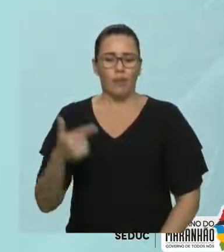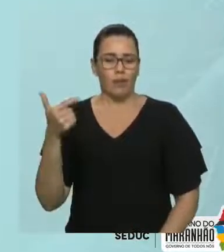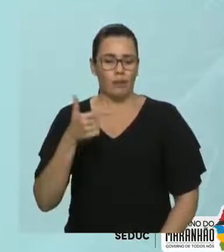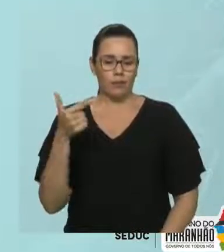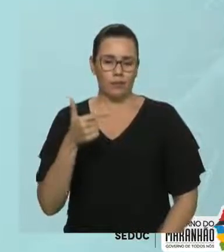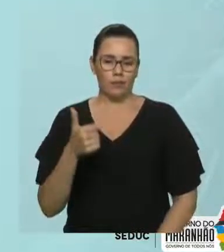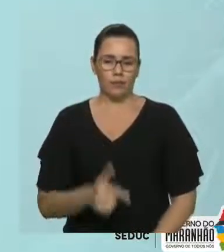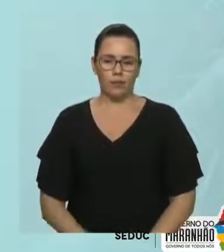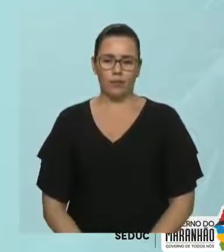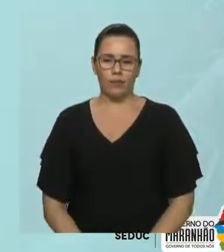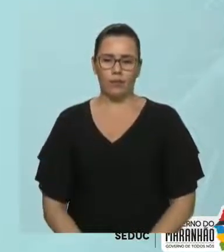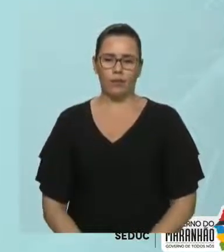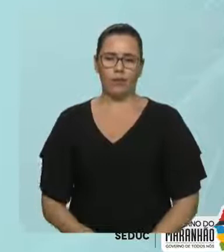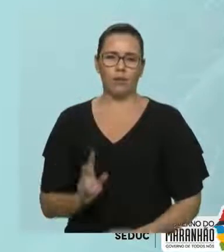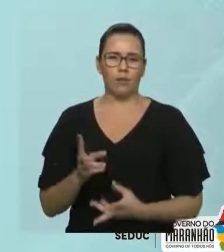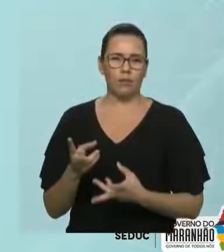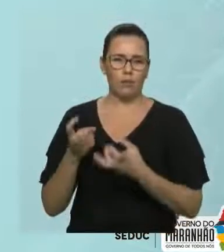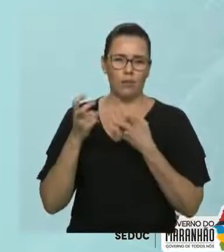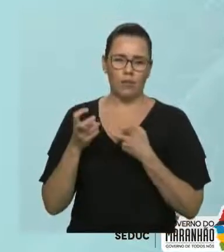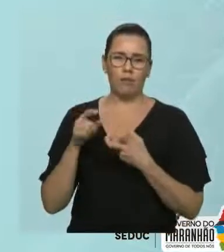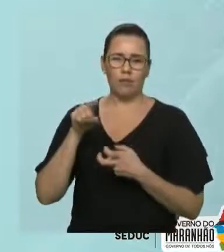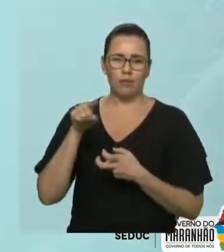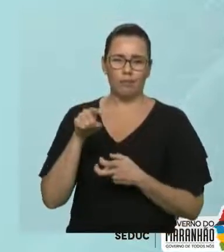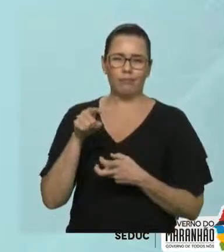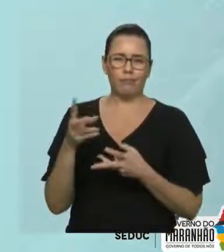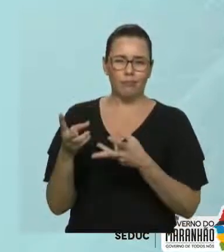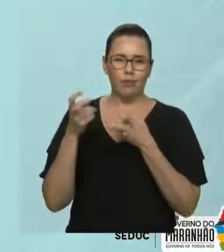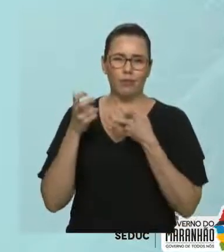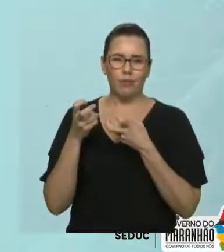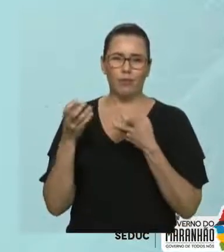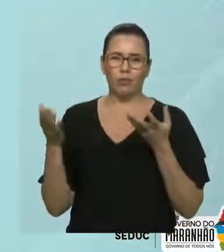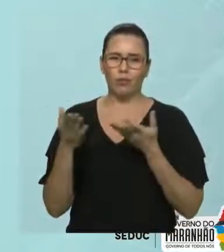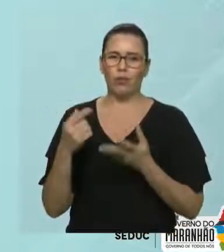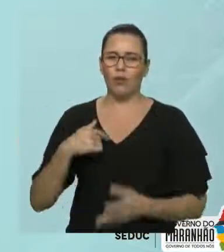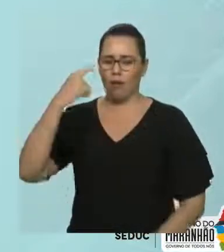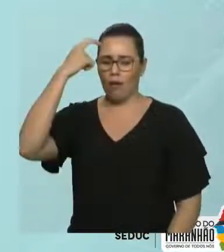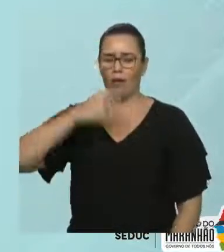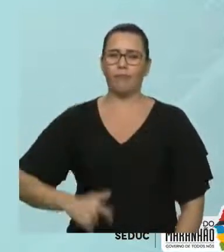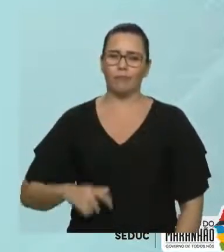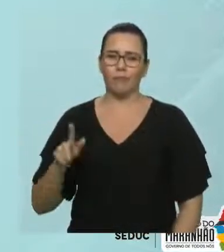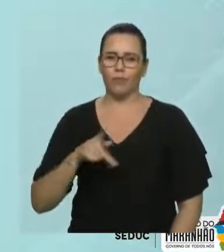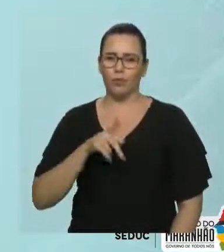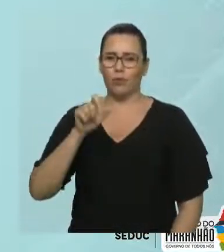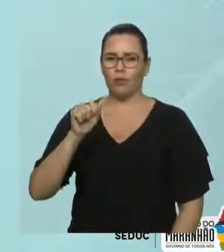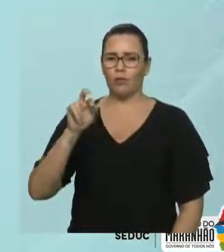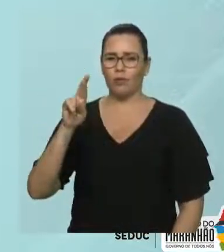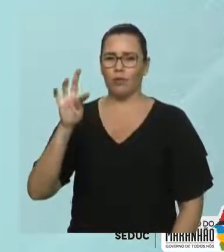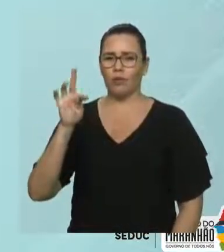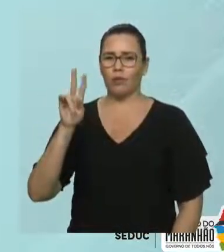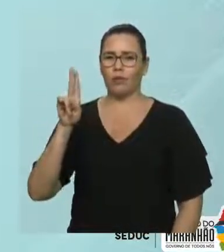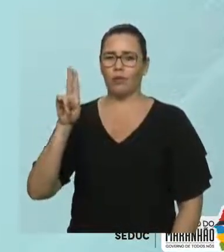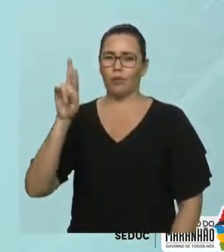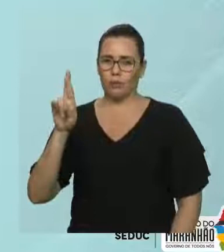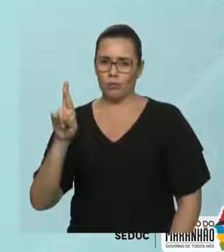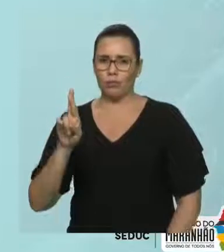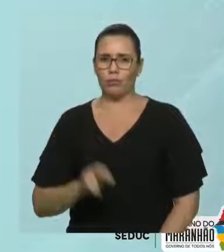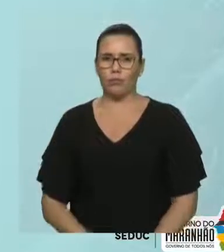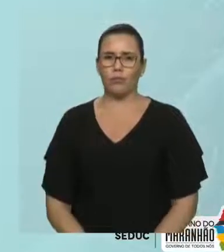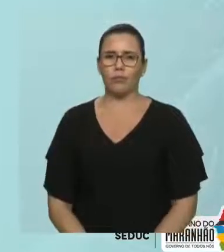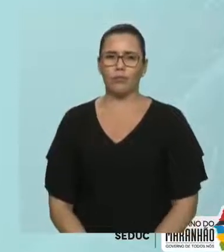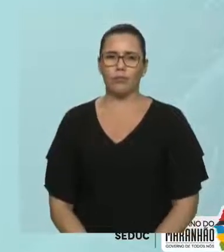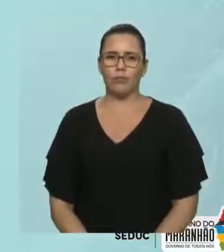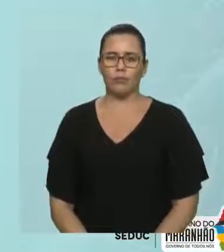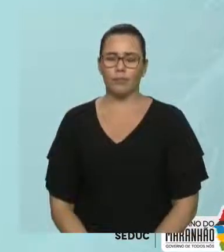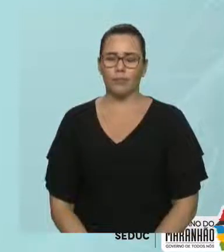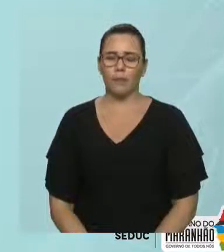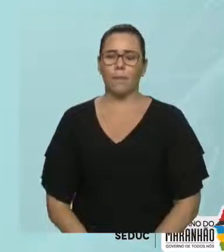Vamos lá. Você que prestou atenção, você que está acompanhando com o professor Arthur Góes Freire. Vamos prestar atenção e responder aqui comigo. É